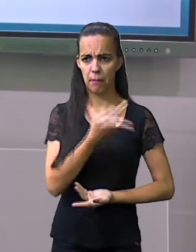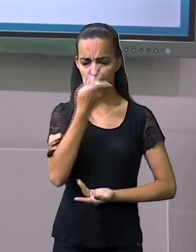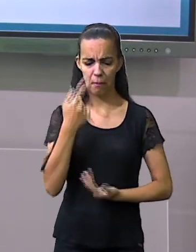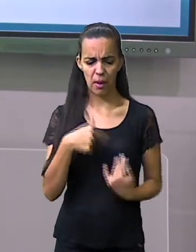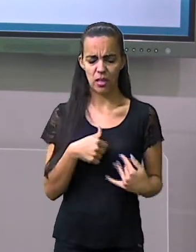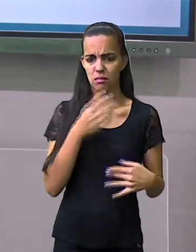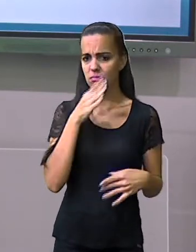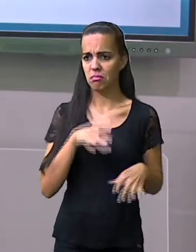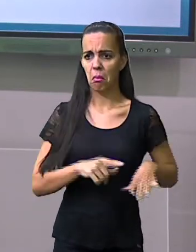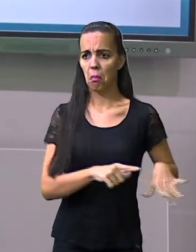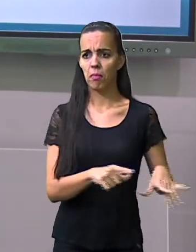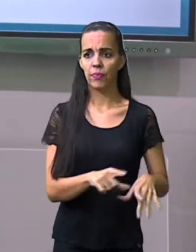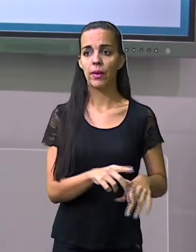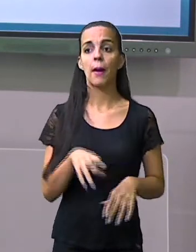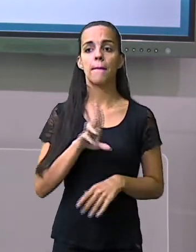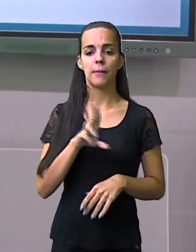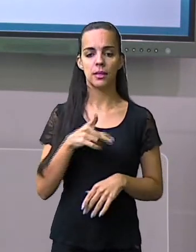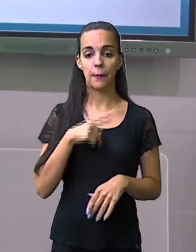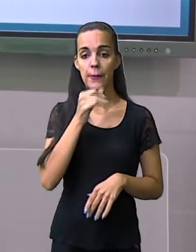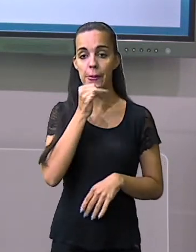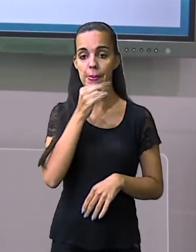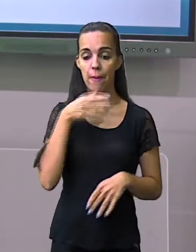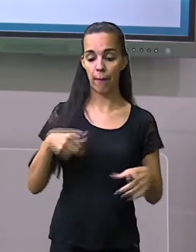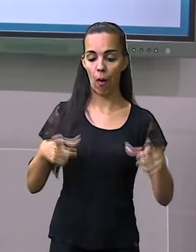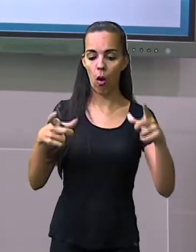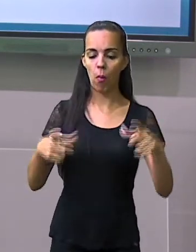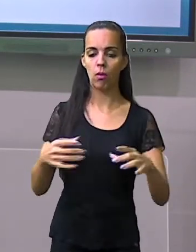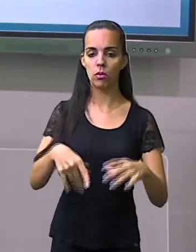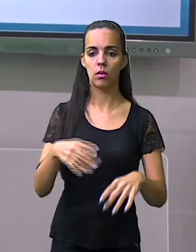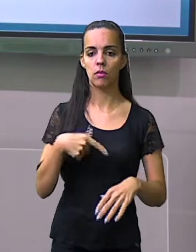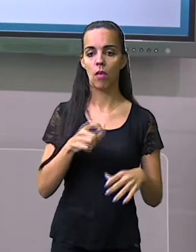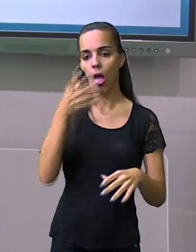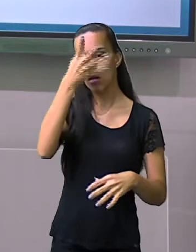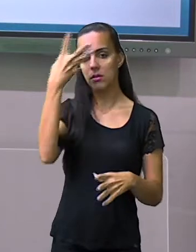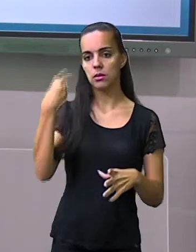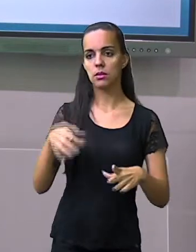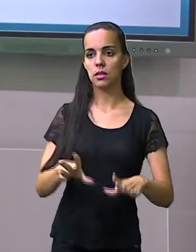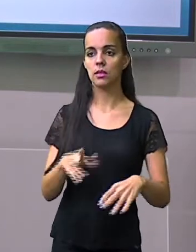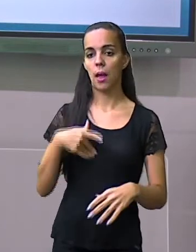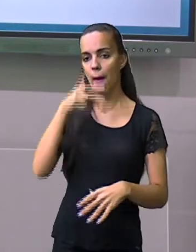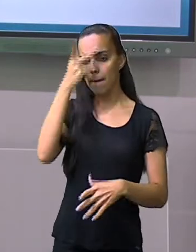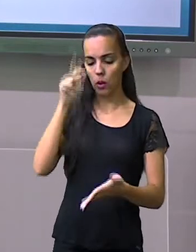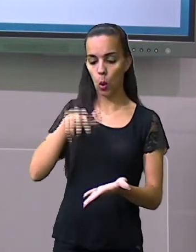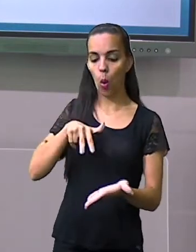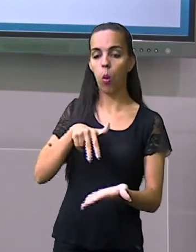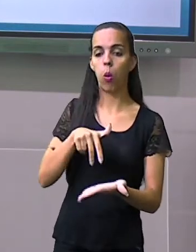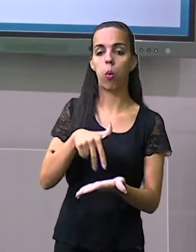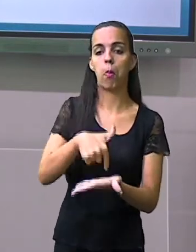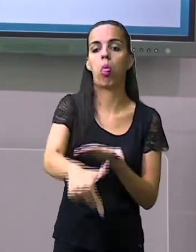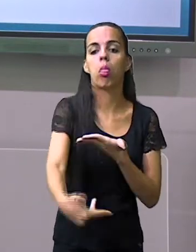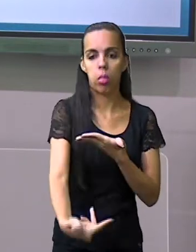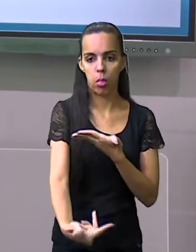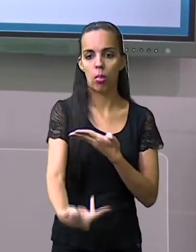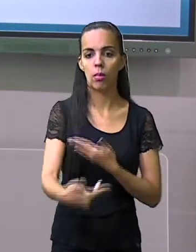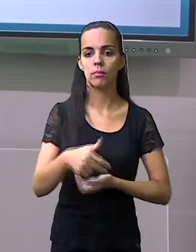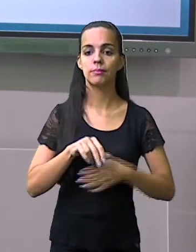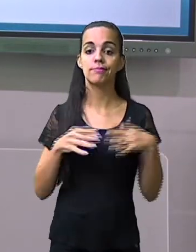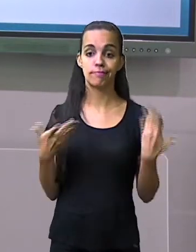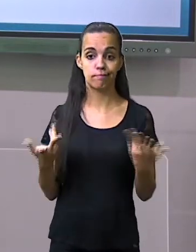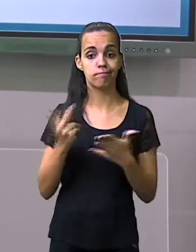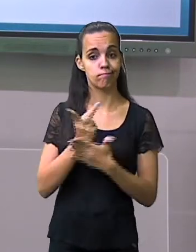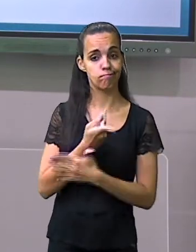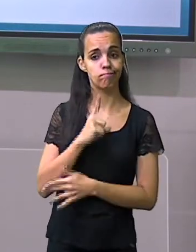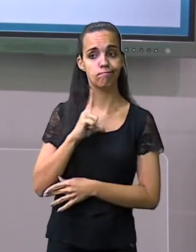Tá, mas se ele estiver no meio do caminho, você pode tropeçar ou cair? Ou a criança, né,